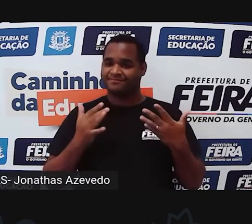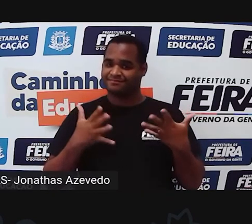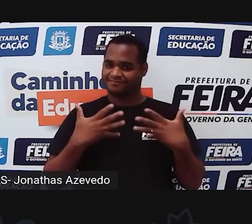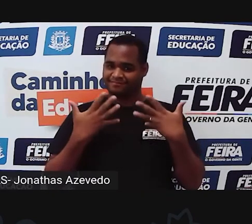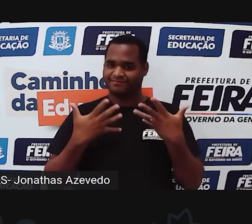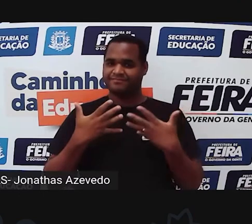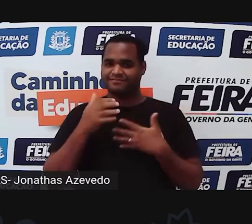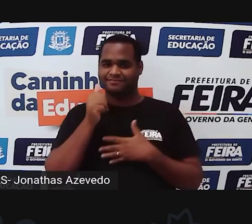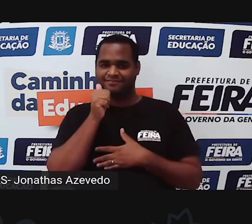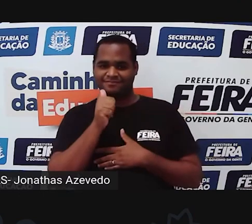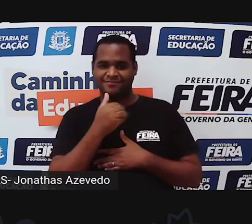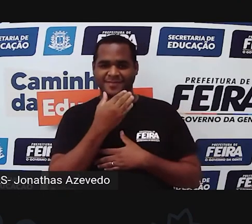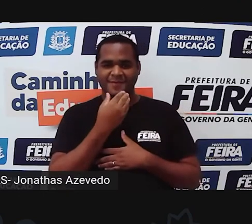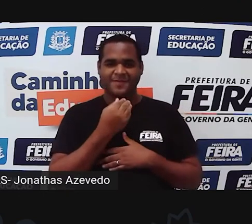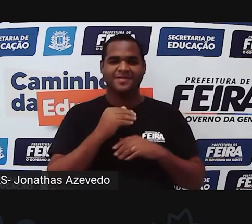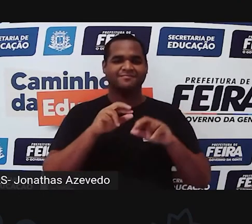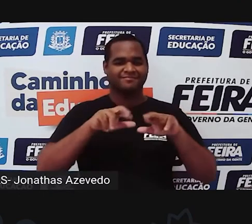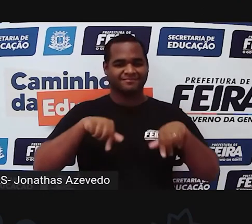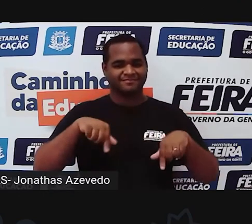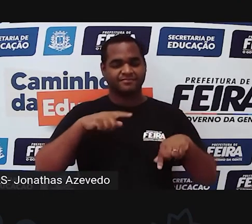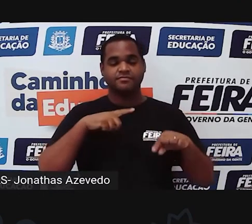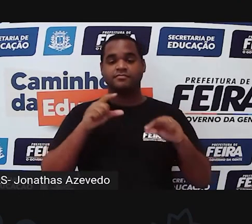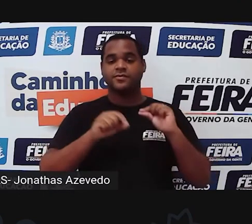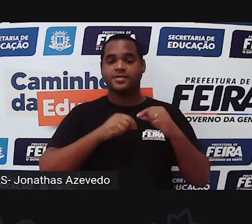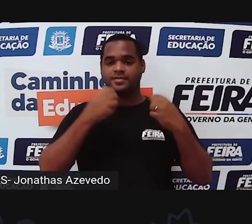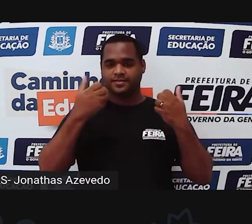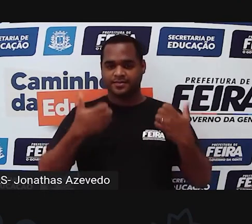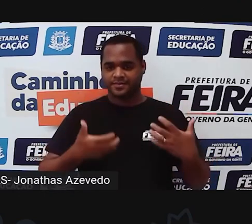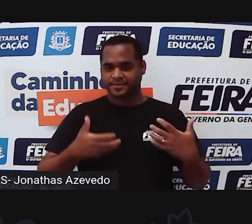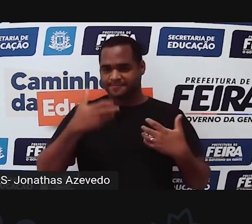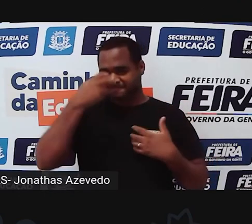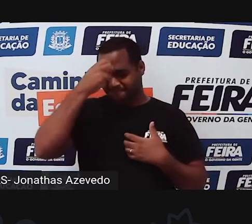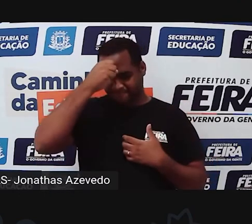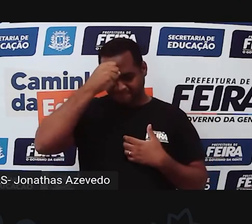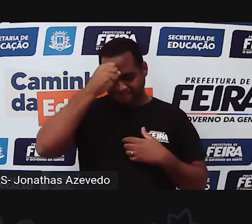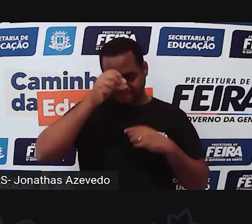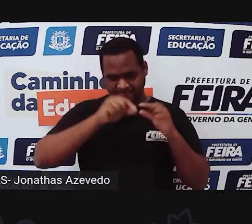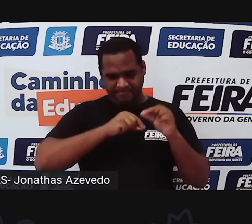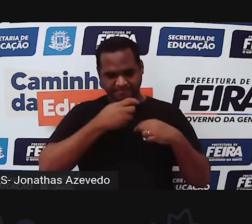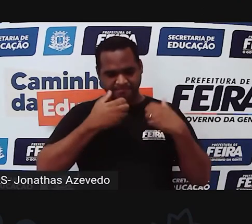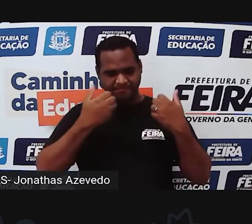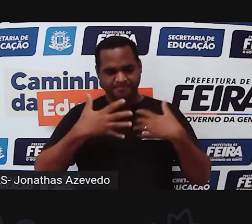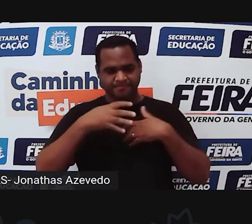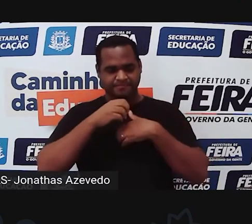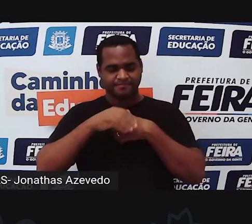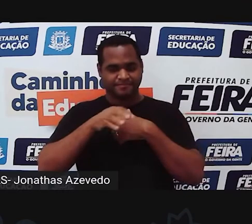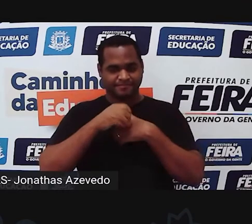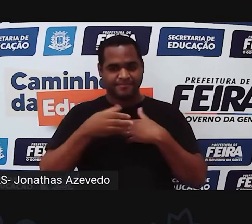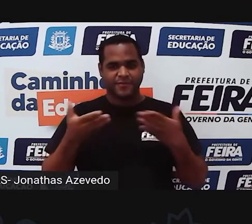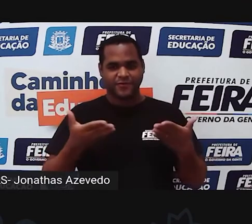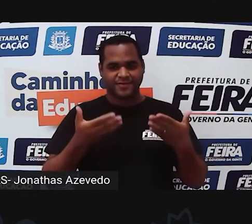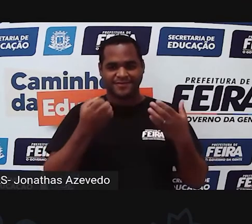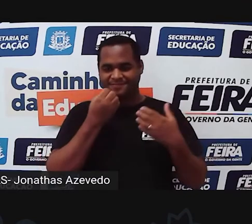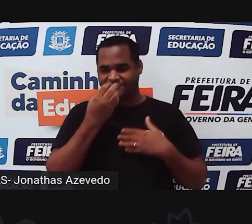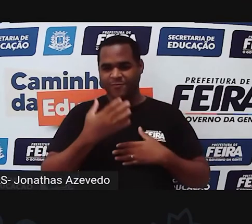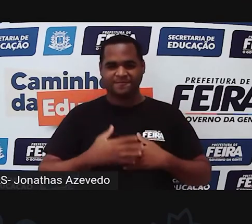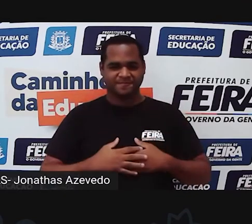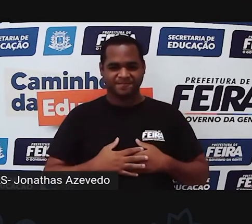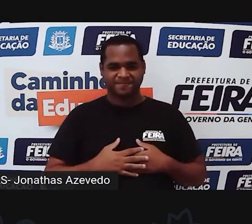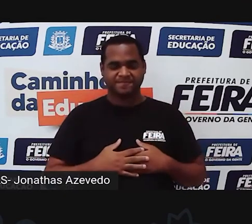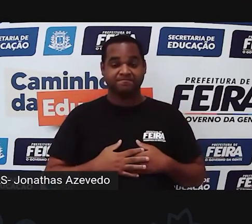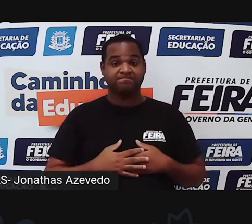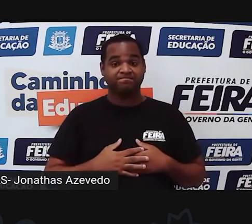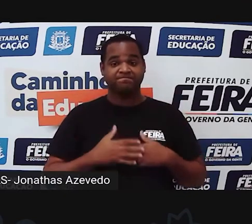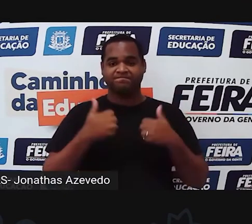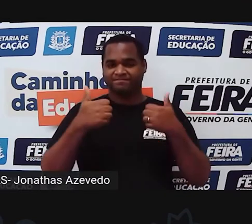esteja entusiasmada, porque tem muita coisa bacana nessa aula de hoje. Beleza? Então vamos